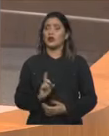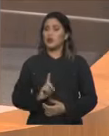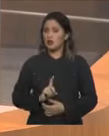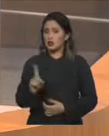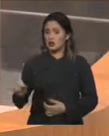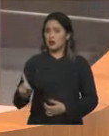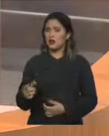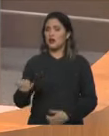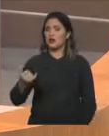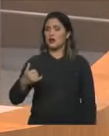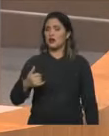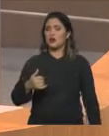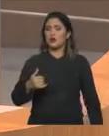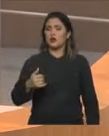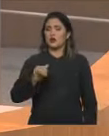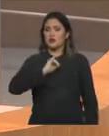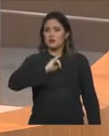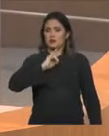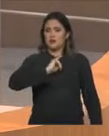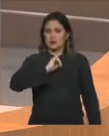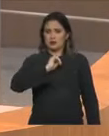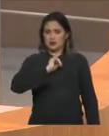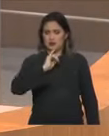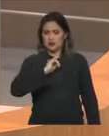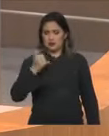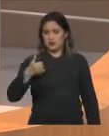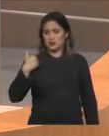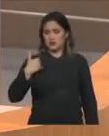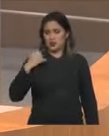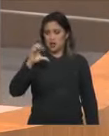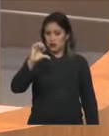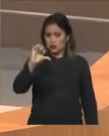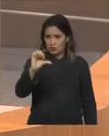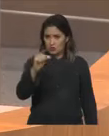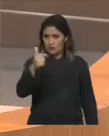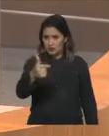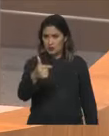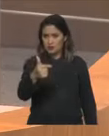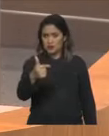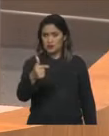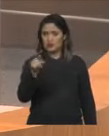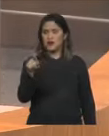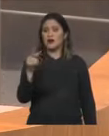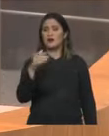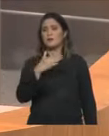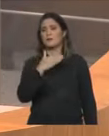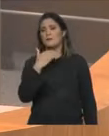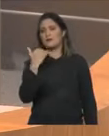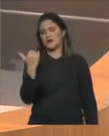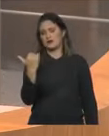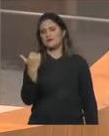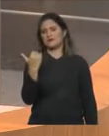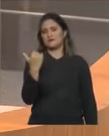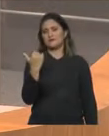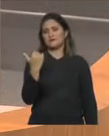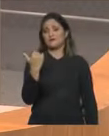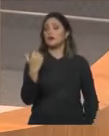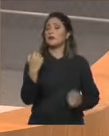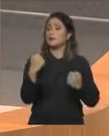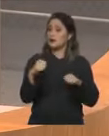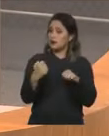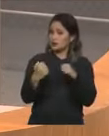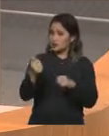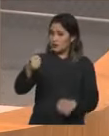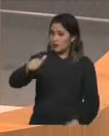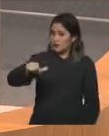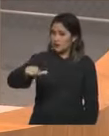92 anos, foi ao óbito. É claro que precisamos analisar de perto essa situação, se